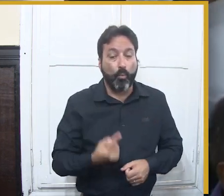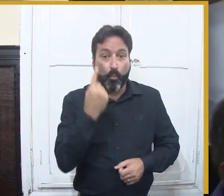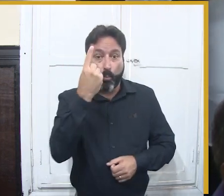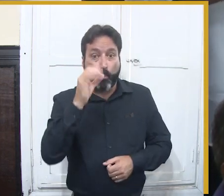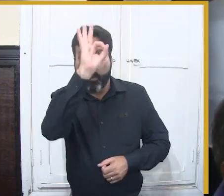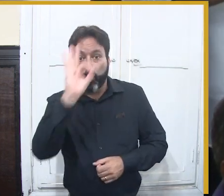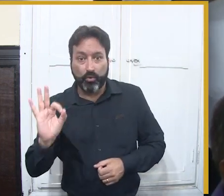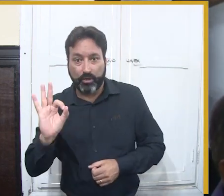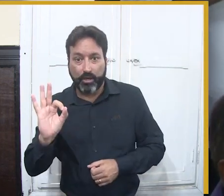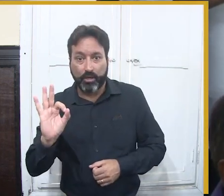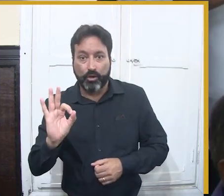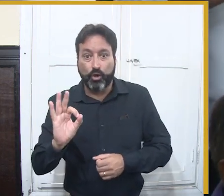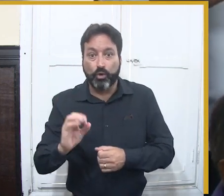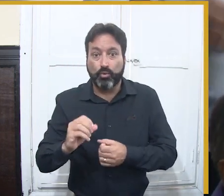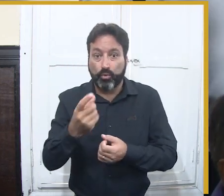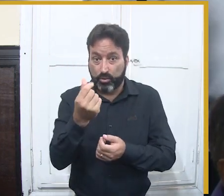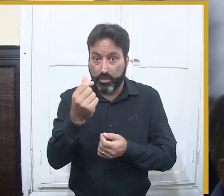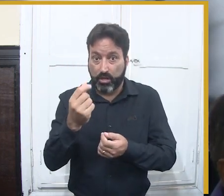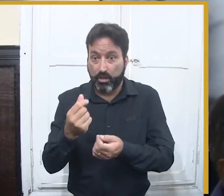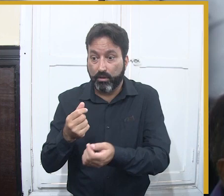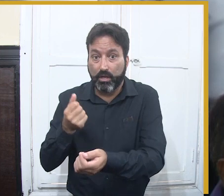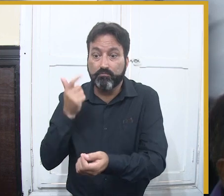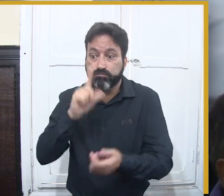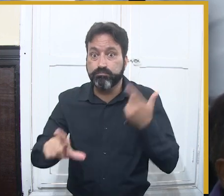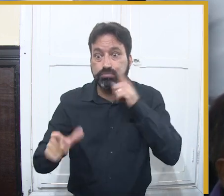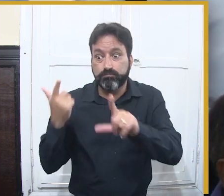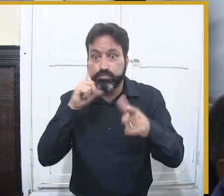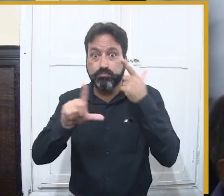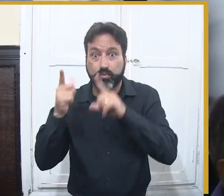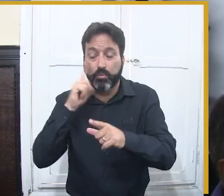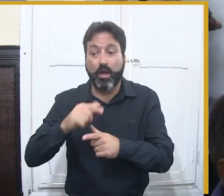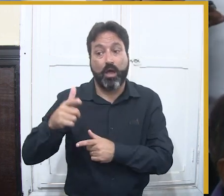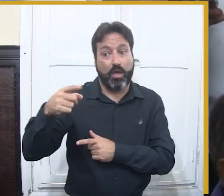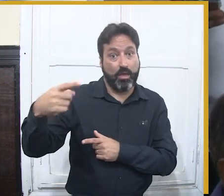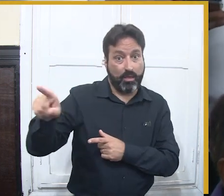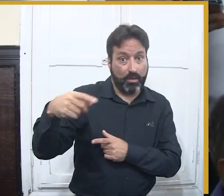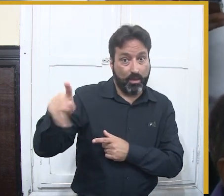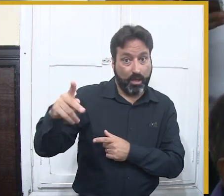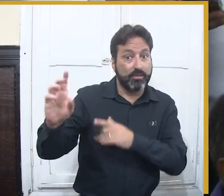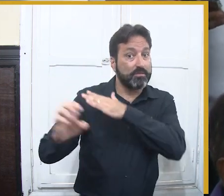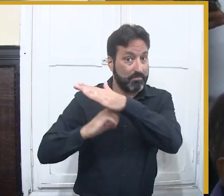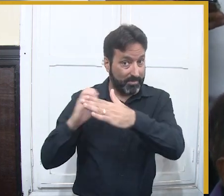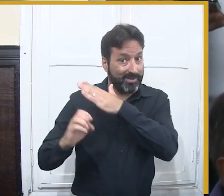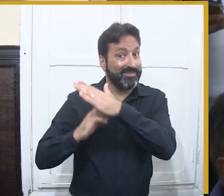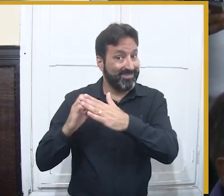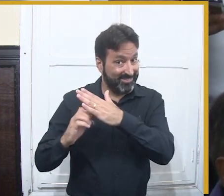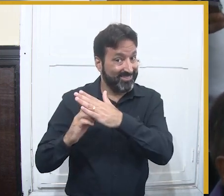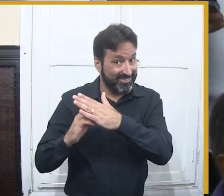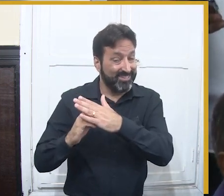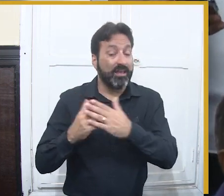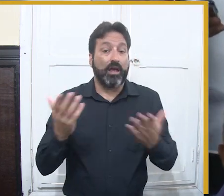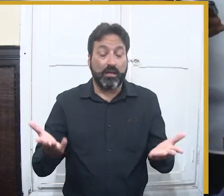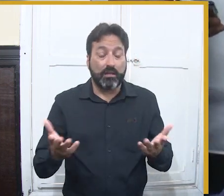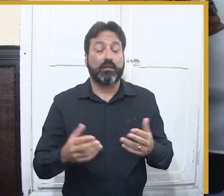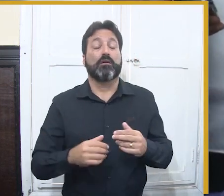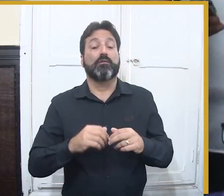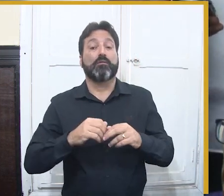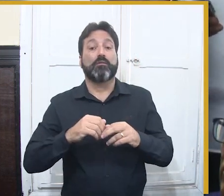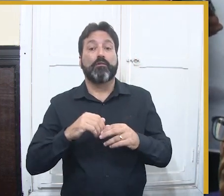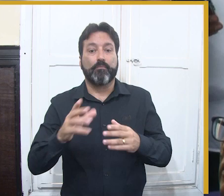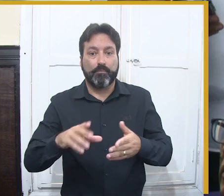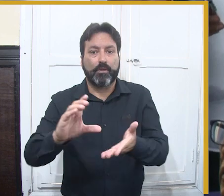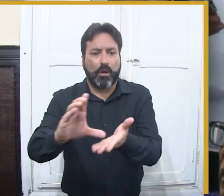Algumas pessoas vão poder naturalmente perguntar o porquê do valor, R$ 341 mil, nós nos baseamos na